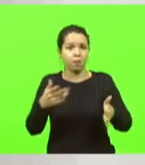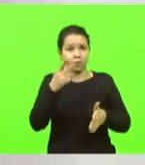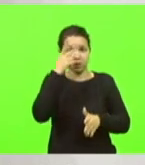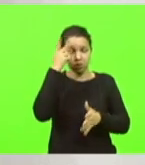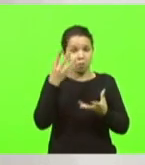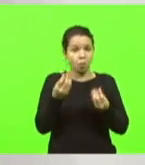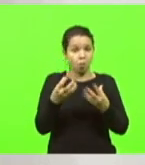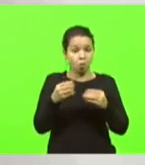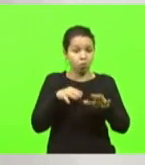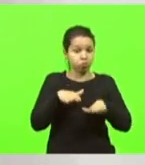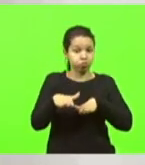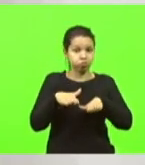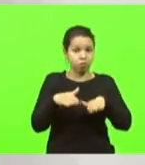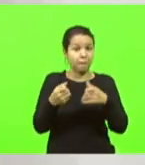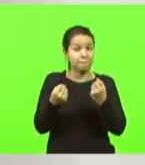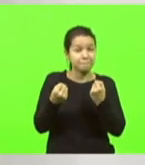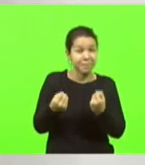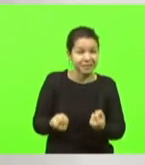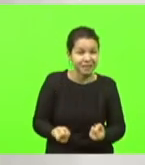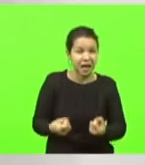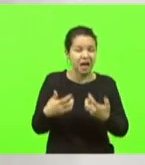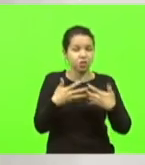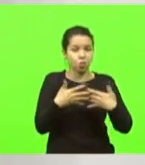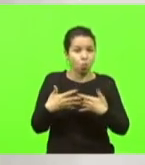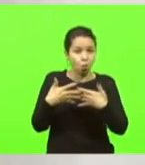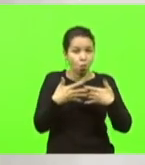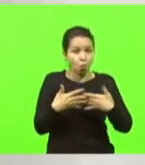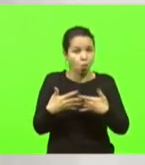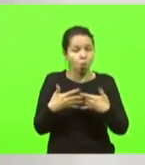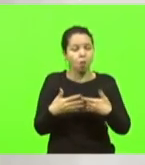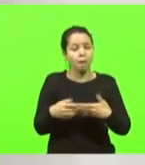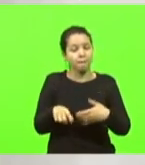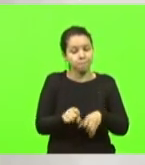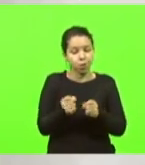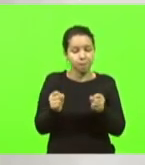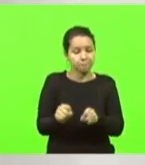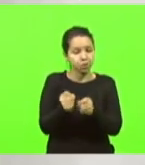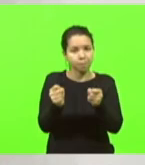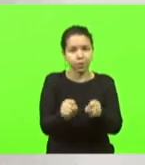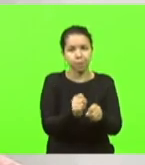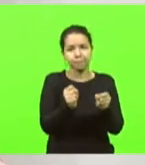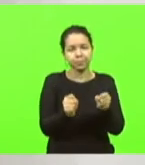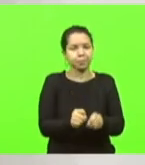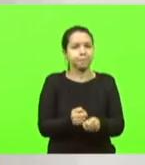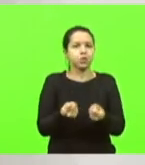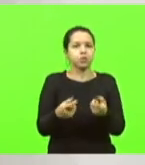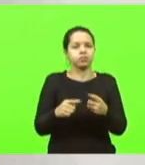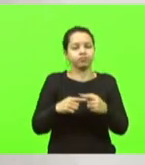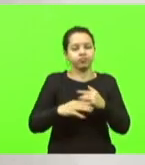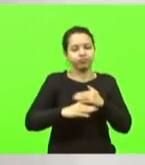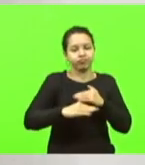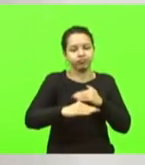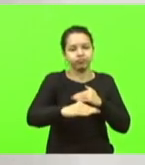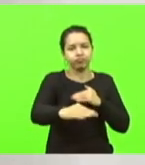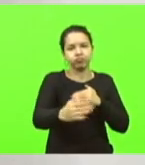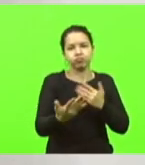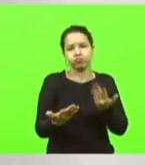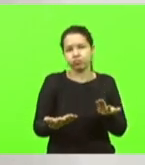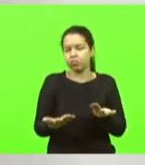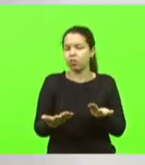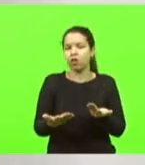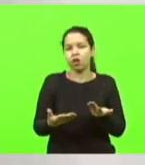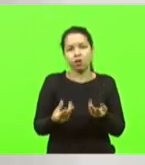e não todo esse peso também. Então, tem um desgaste natural, como qualquer veículo, ou como qualquer produto, ou máquina,